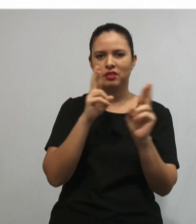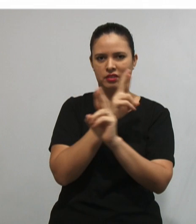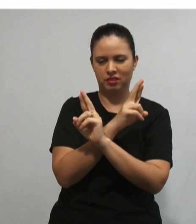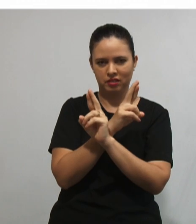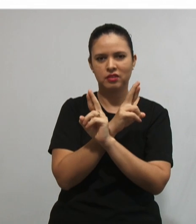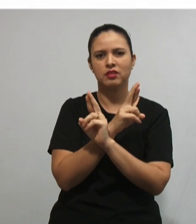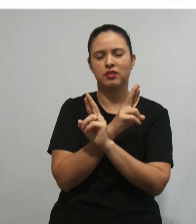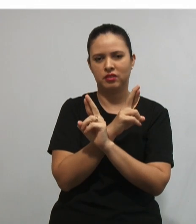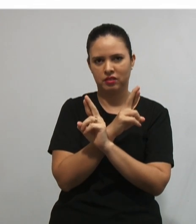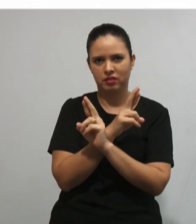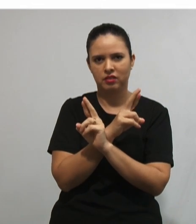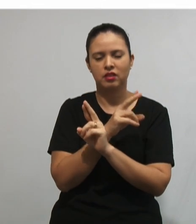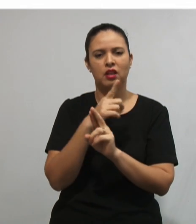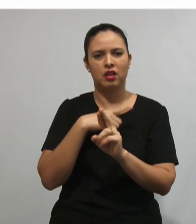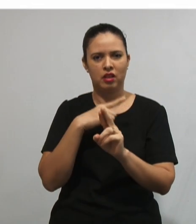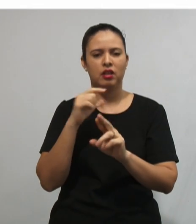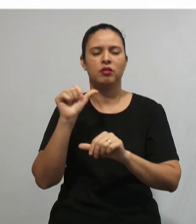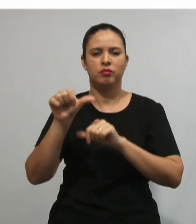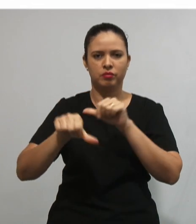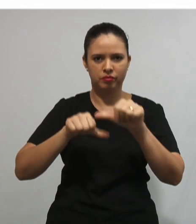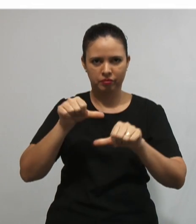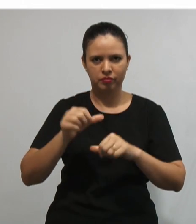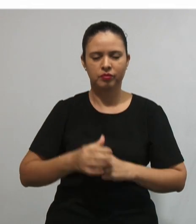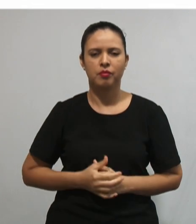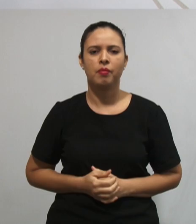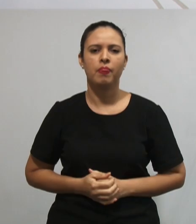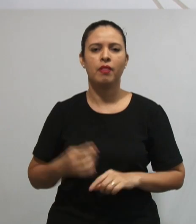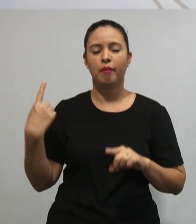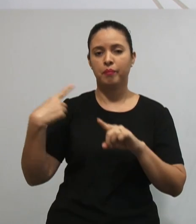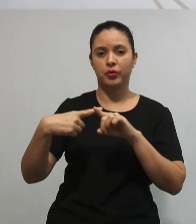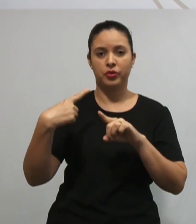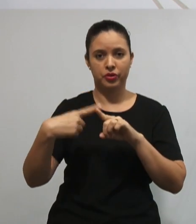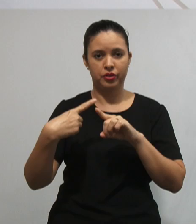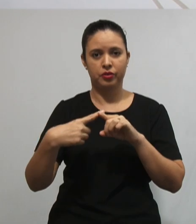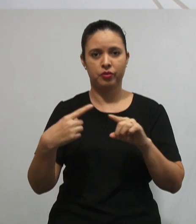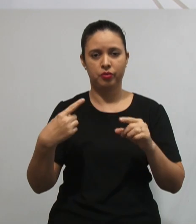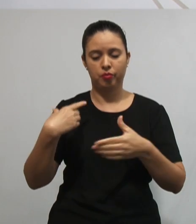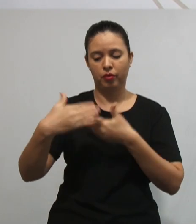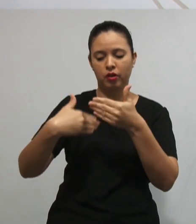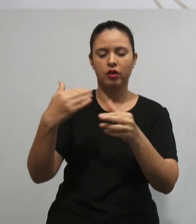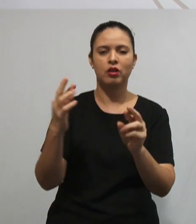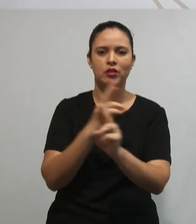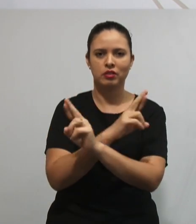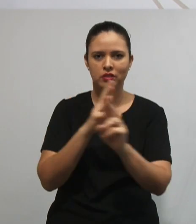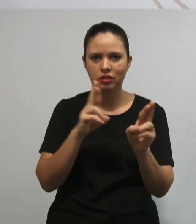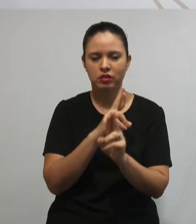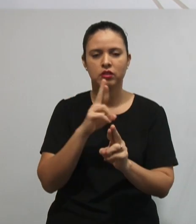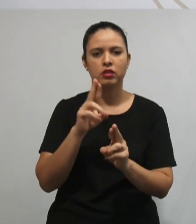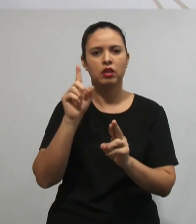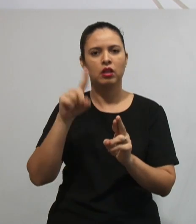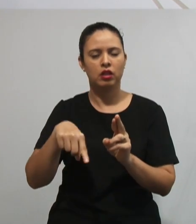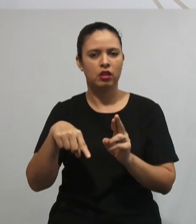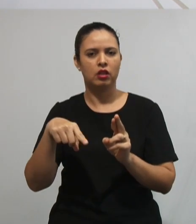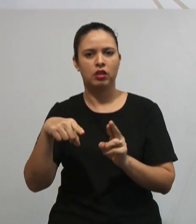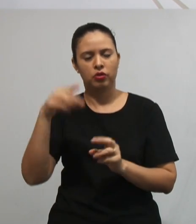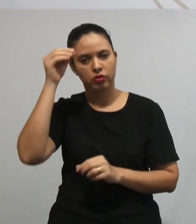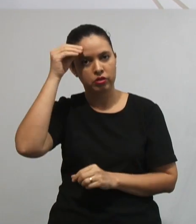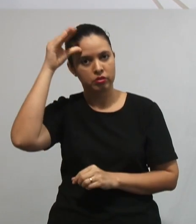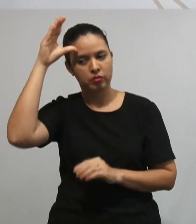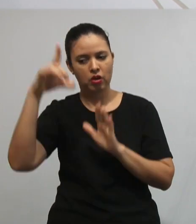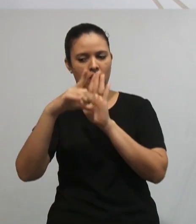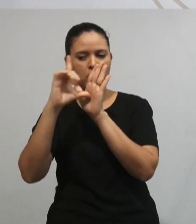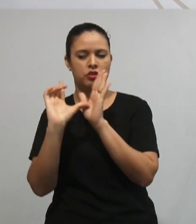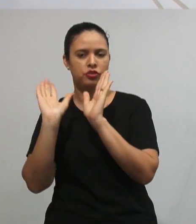subsunçor modificado. Por quê? Porque nesse processo de interação, aquele conhecimento prévio, que é o